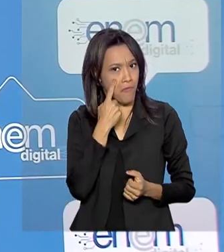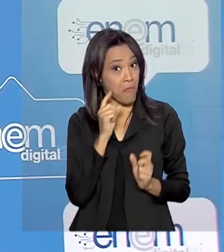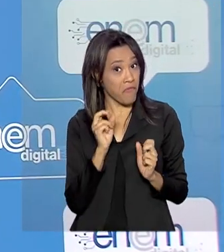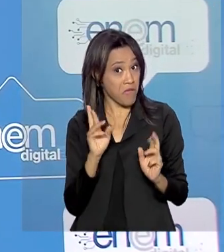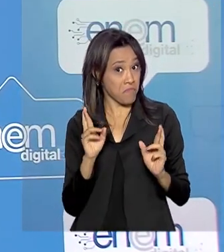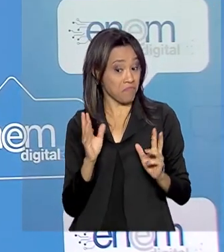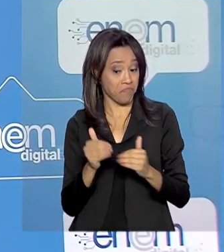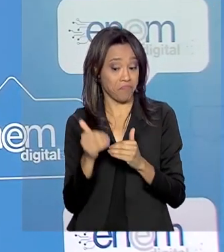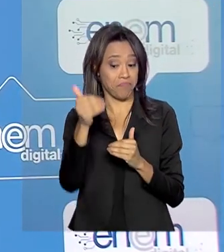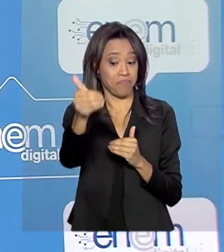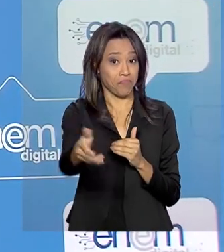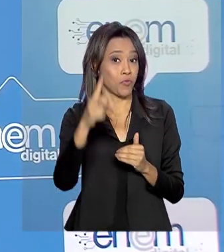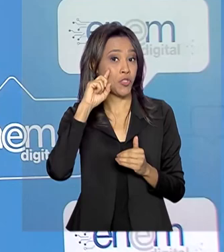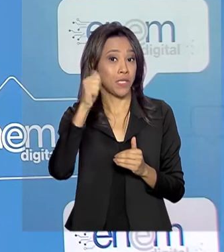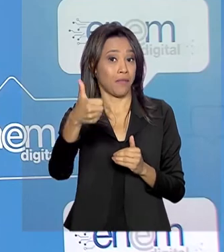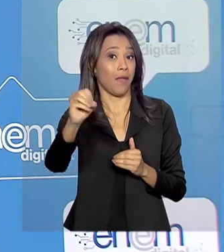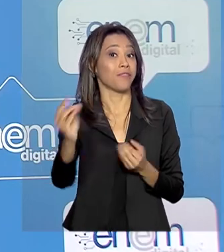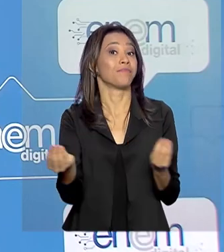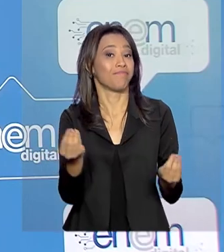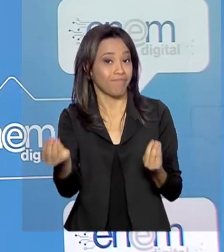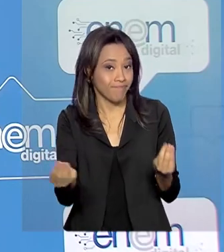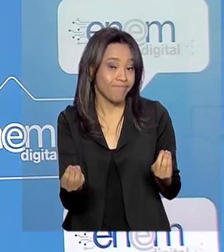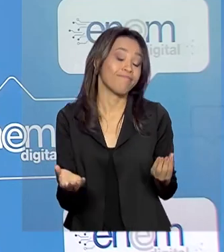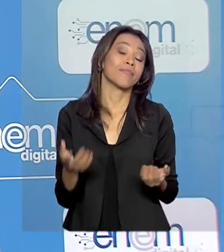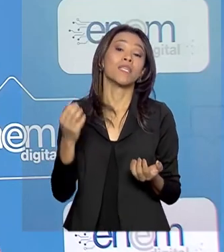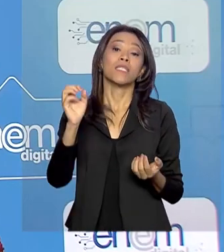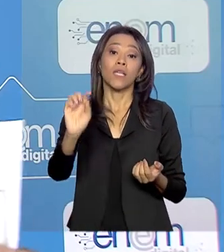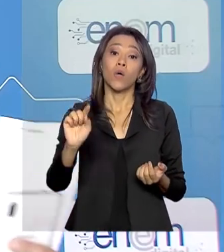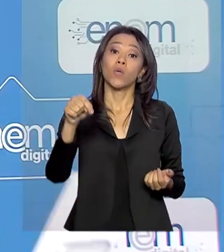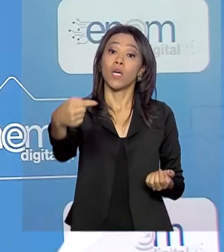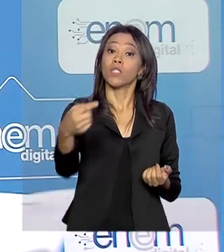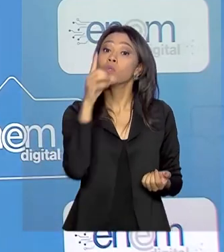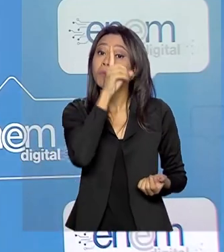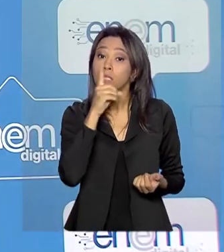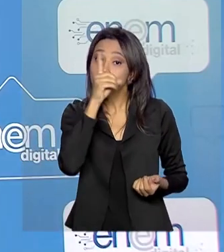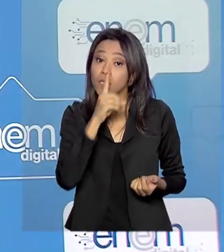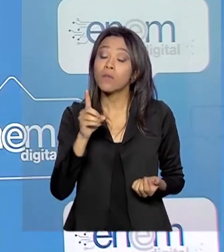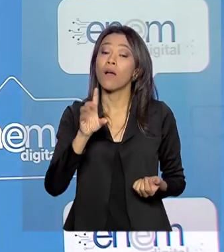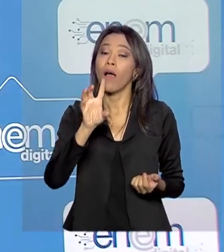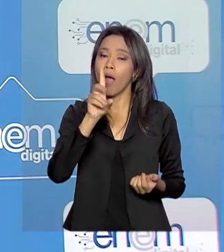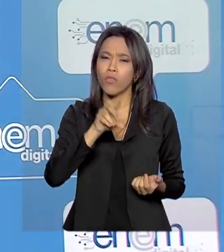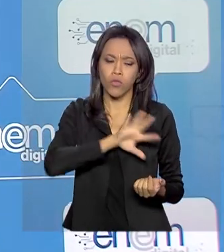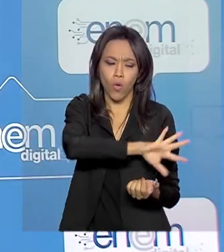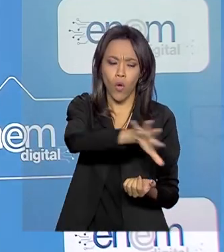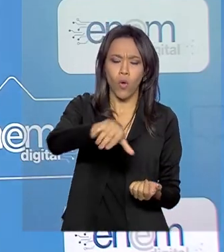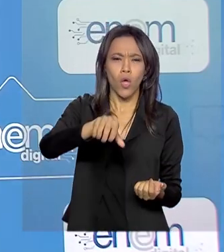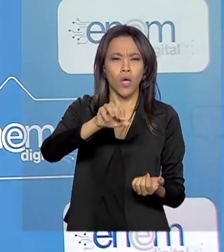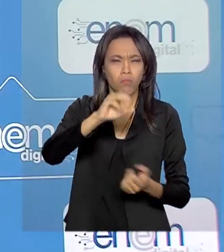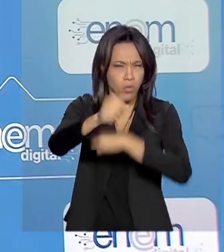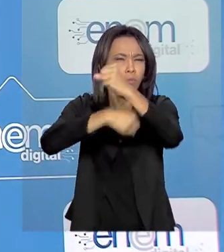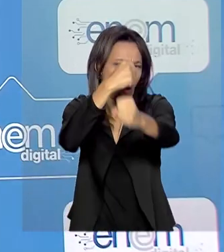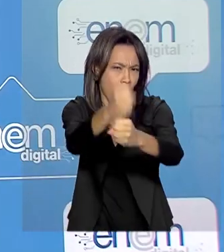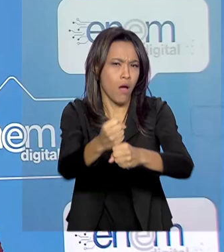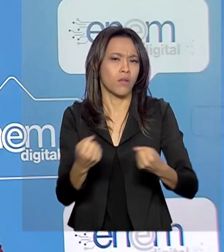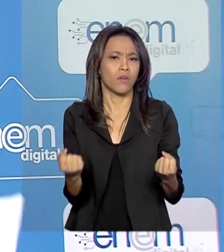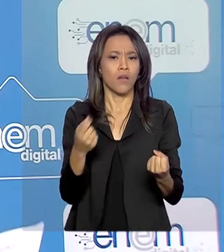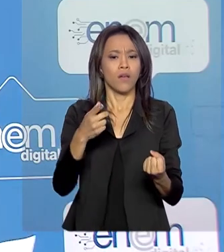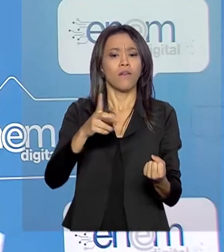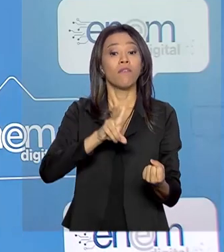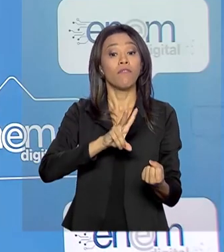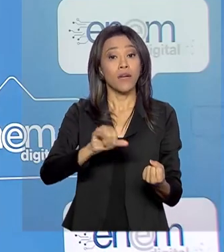domingo, dia 10. E a partir do ano que vem, o Enem vai... Não vão ser todas as provas que serão impressas. A partir do ano que vem, vai começar um processo